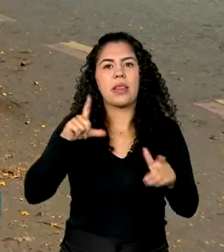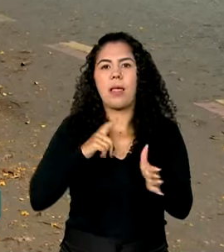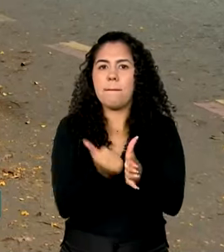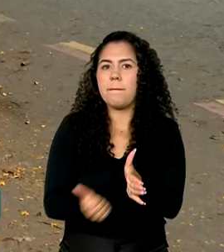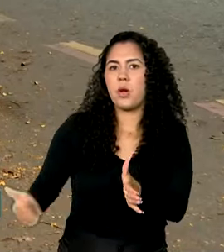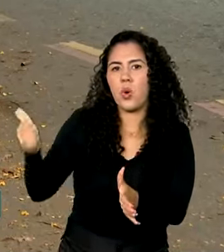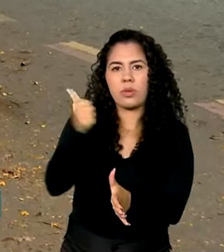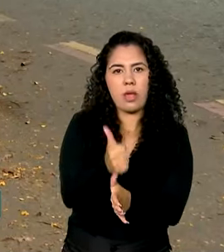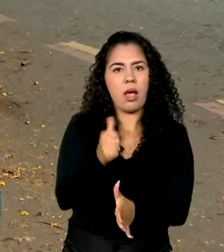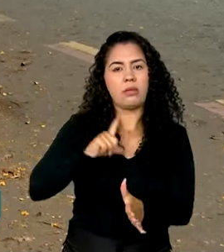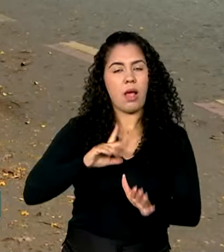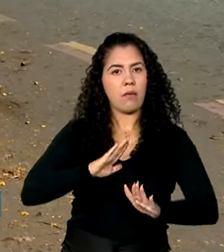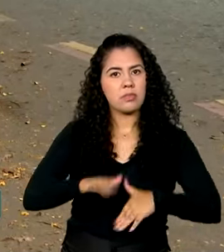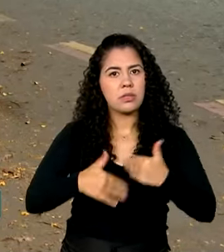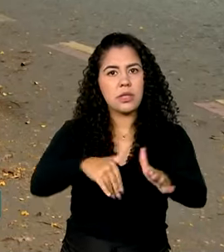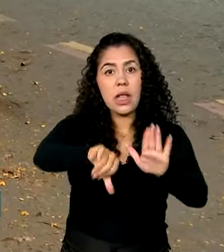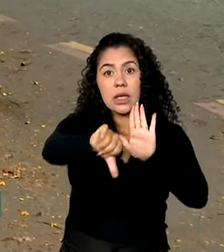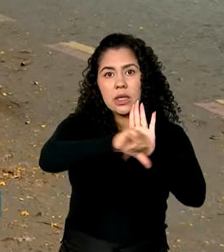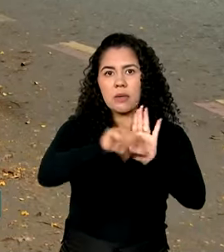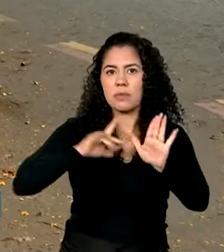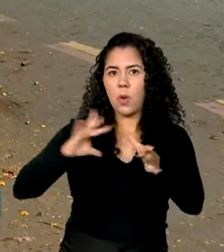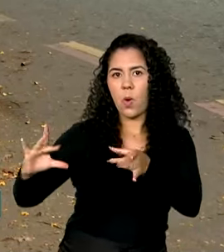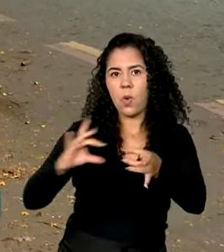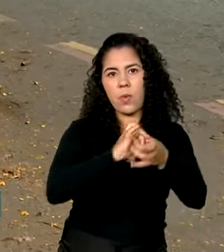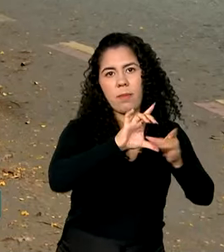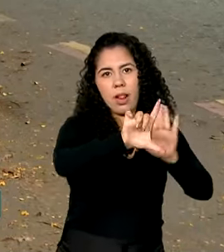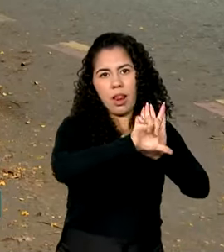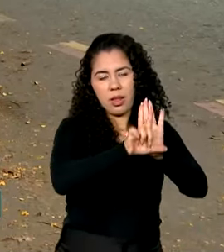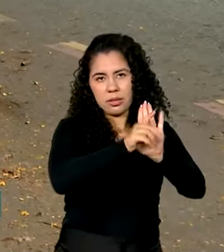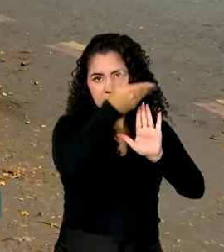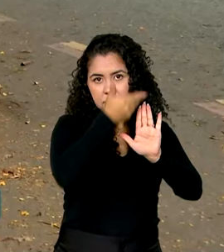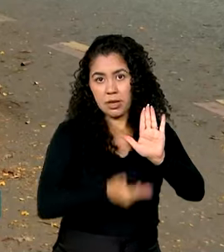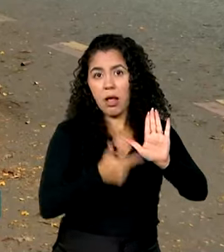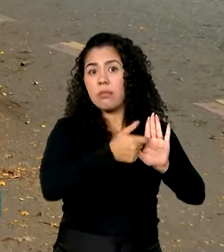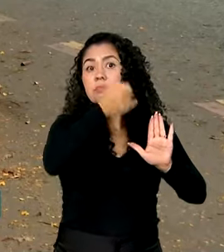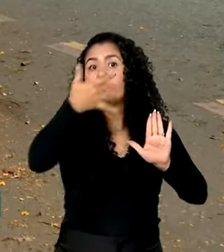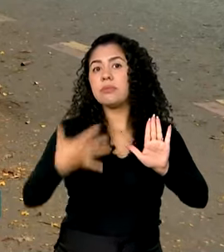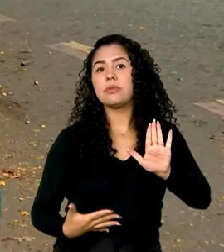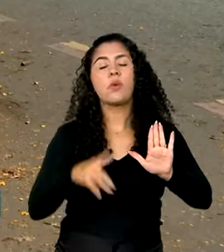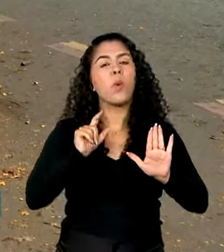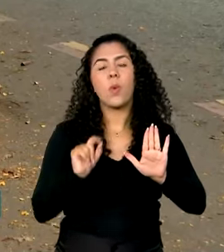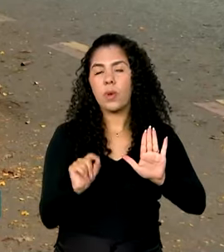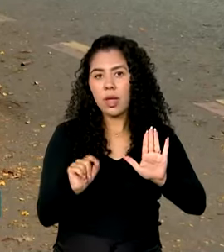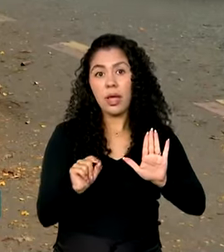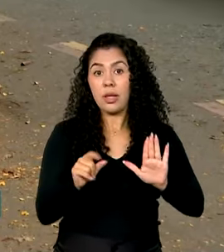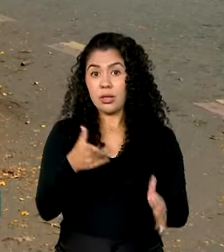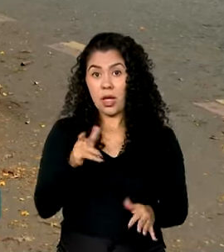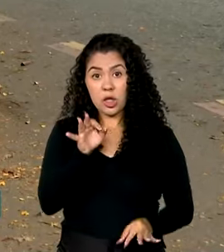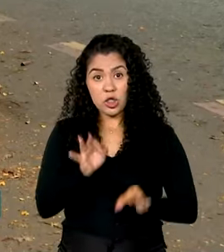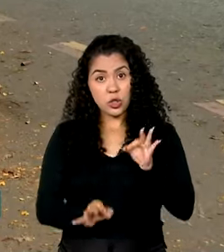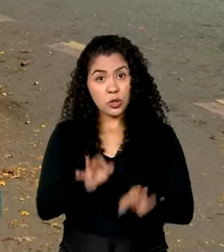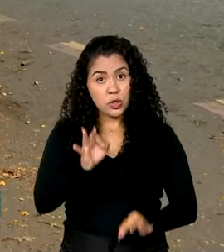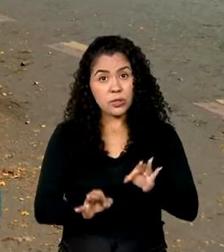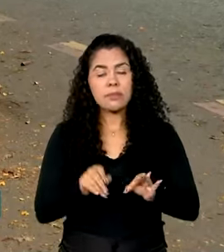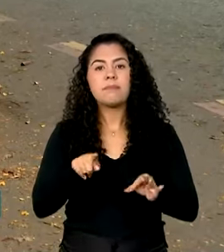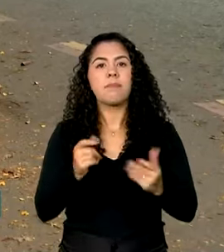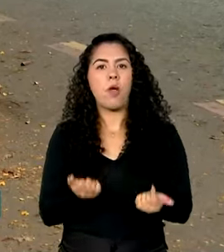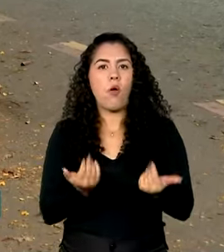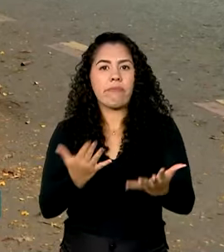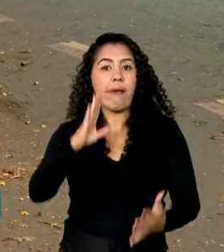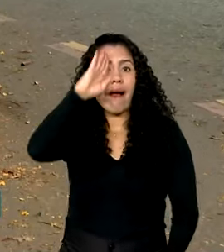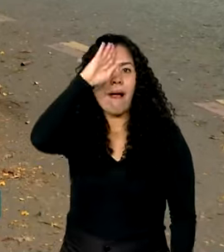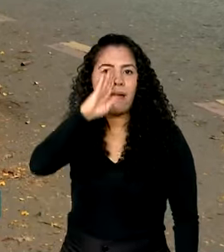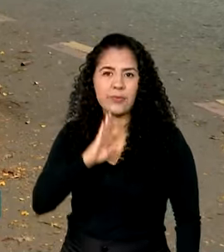tramitação dos crimes inscritos nessa nova legislação. O texto também estabelece que a justiça seja gratuita nesses